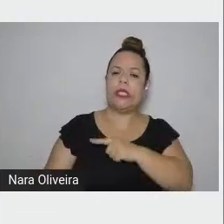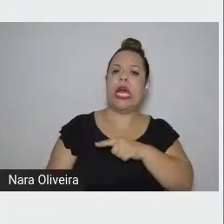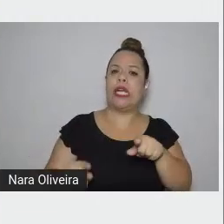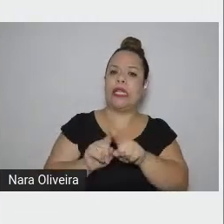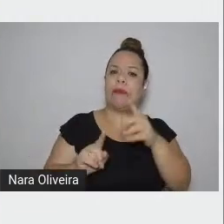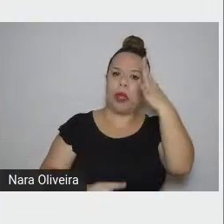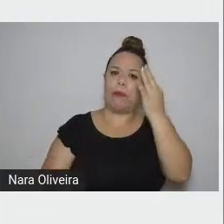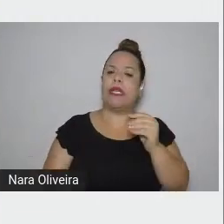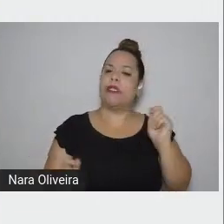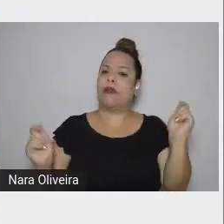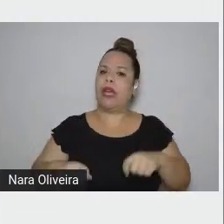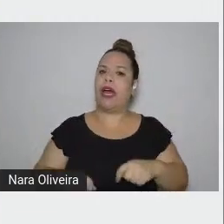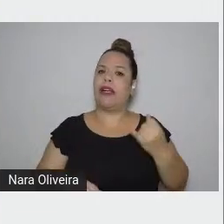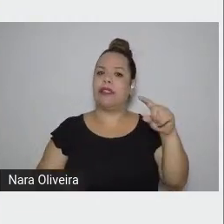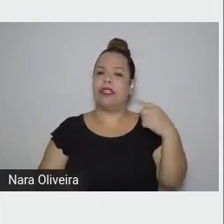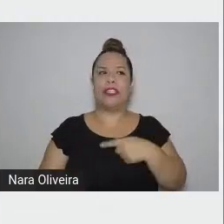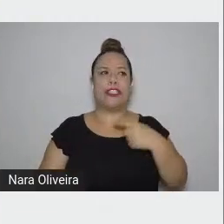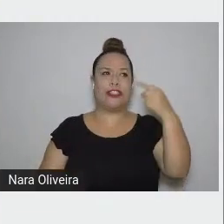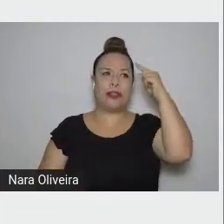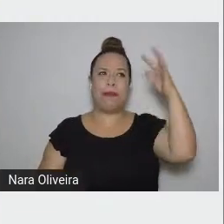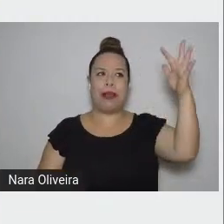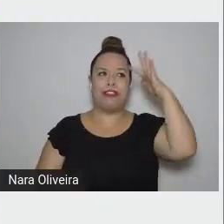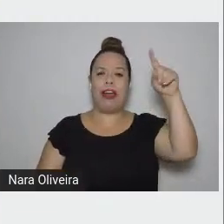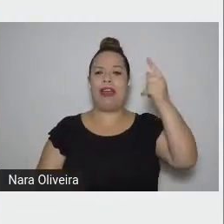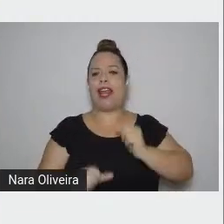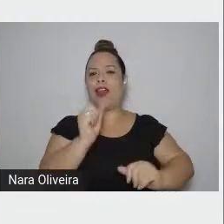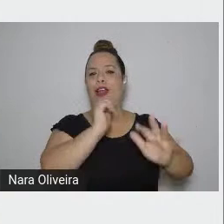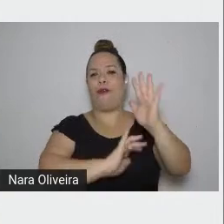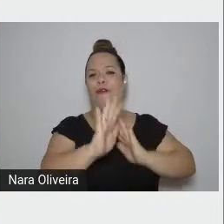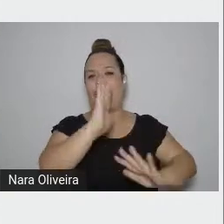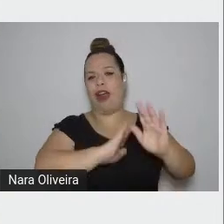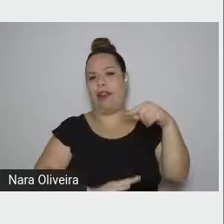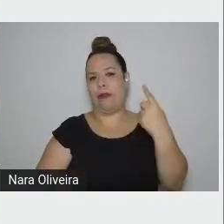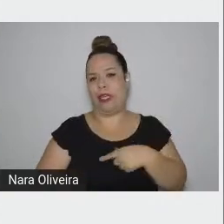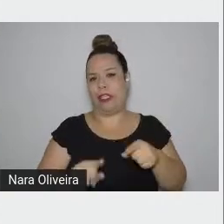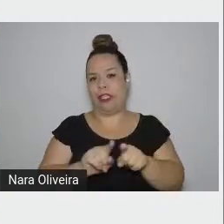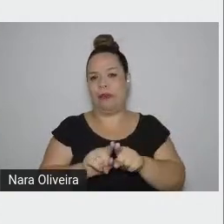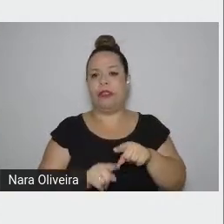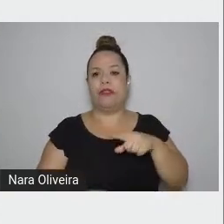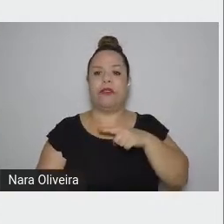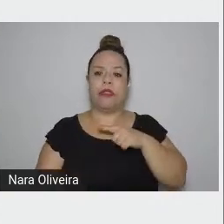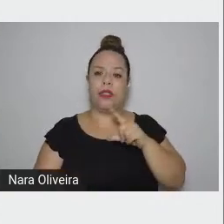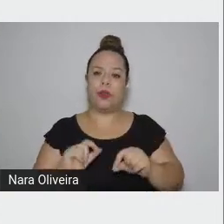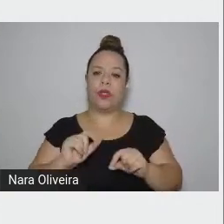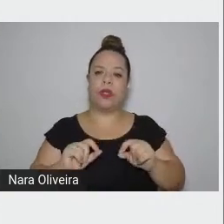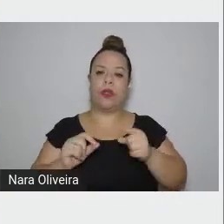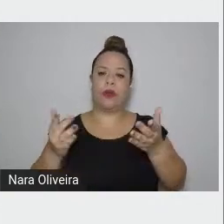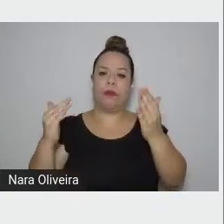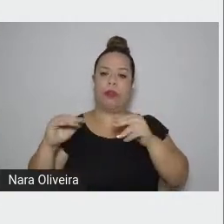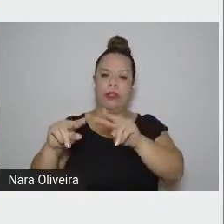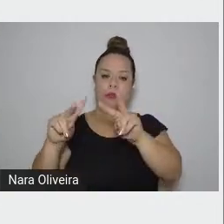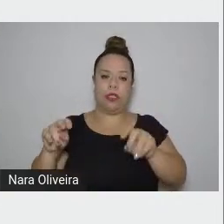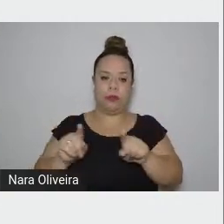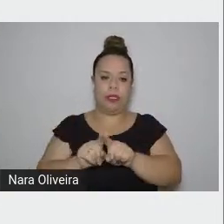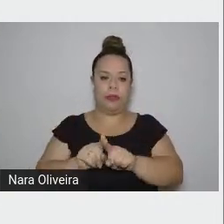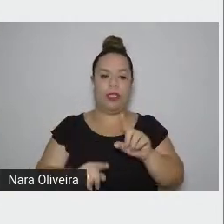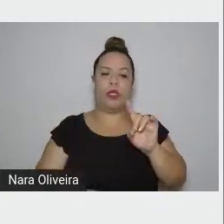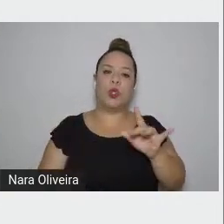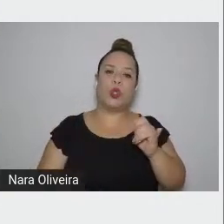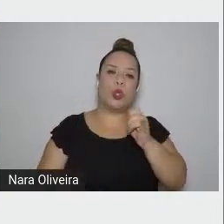voz que está sempre presente. Desse tópico da voz eu vou passar, eu estou aqui dando só